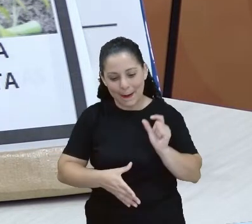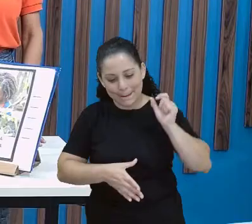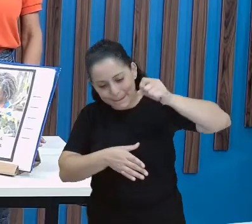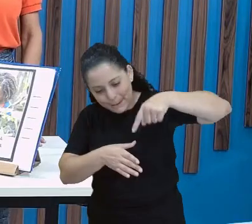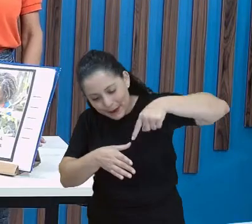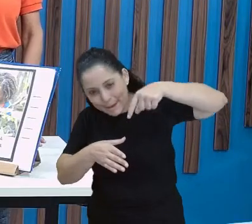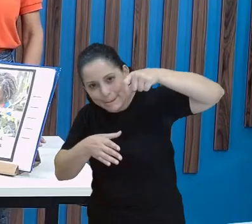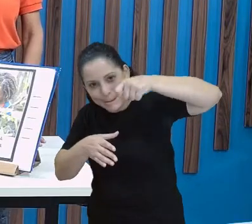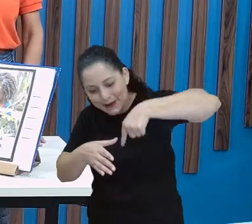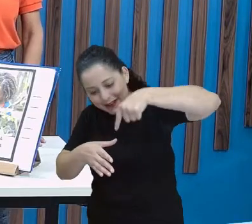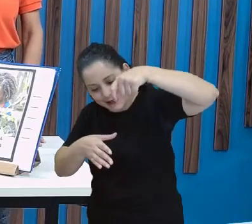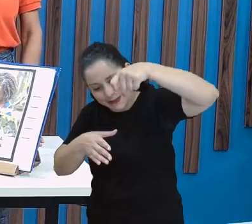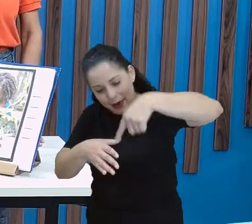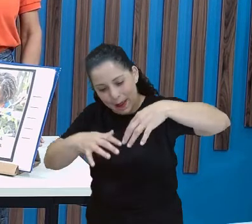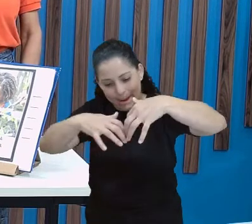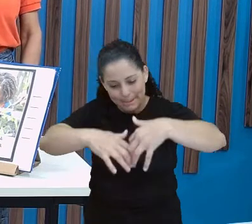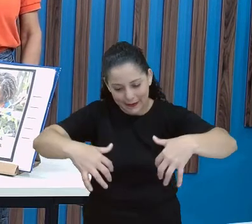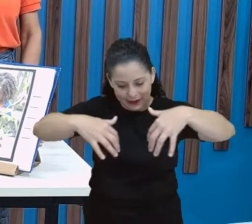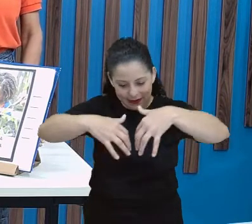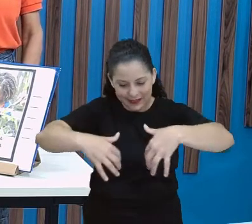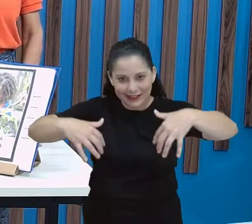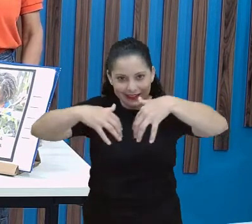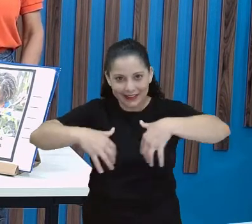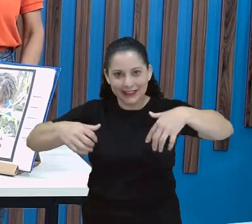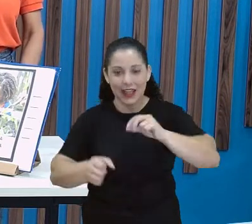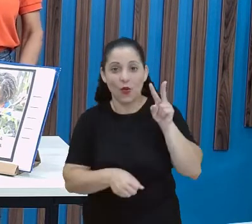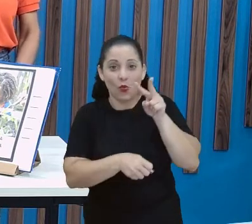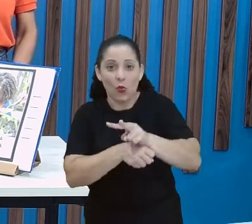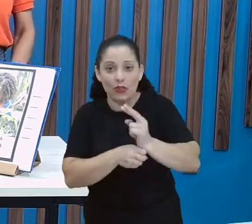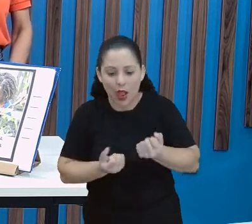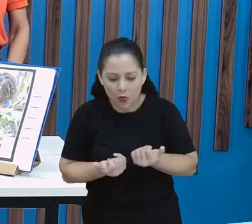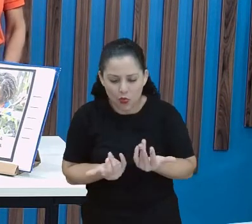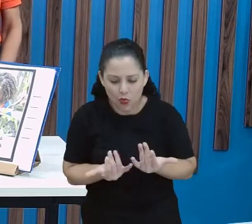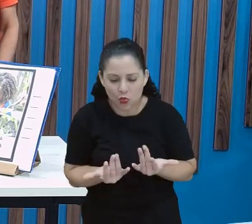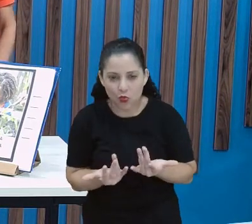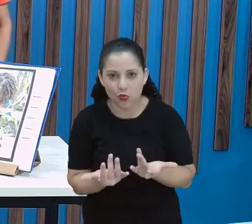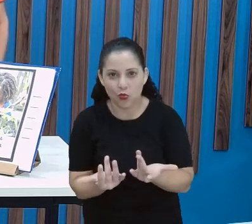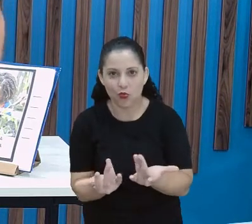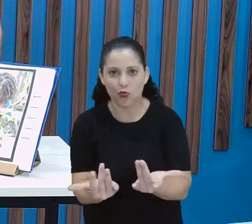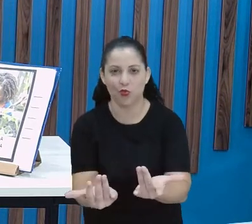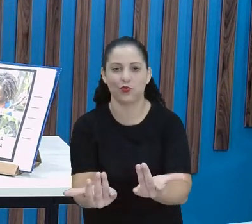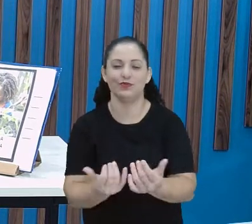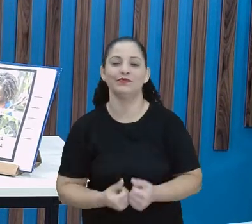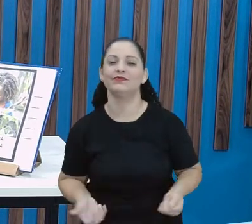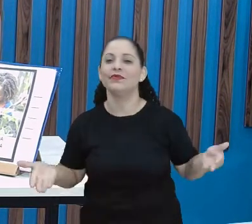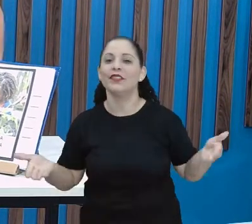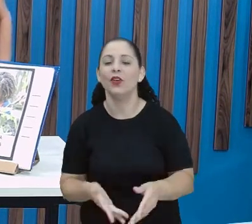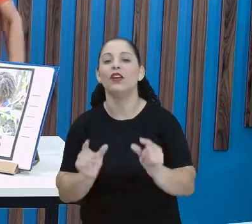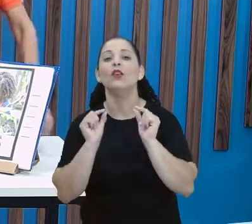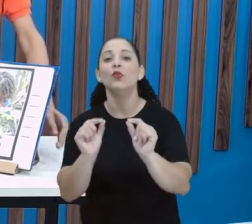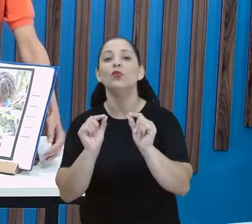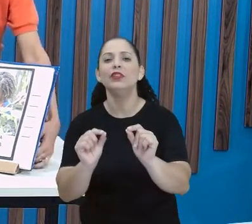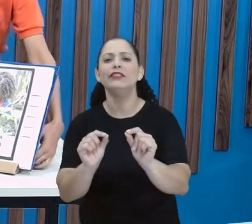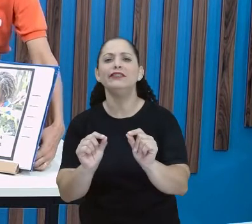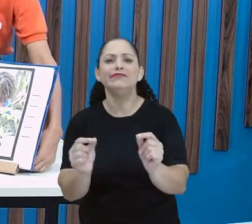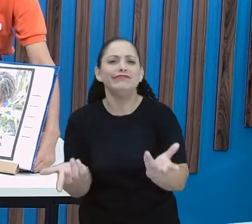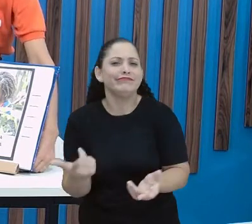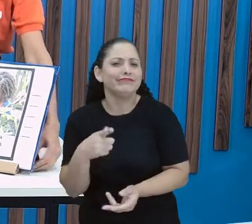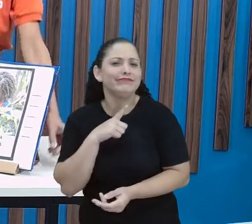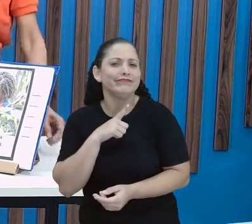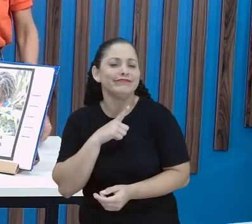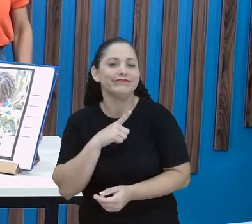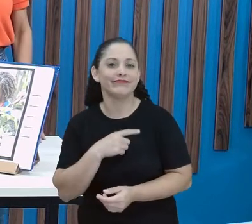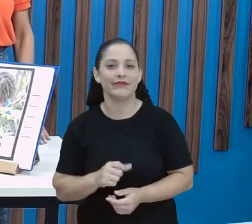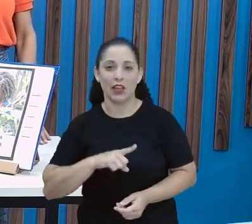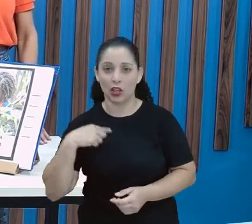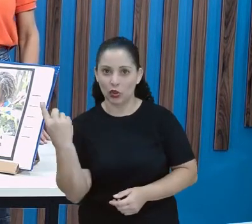cuidando da Horta da escola, não é? E agora a gente vai fazer o quê? A gente não... Nós